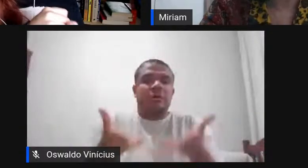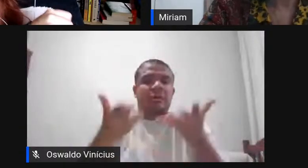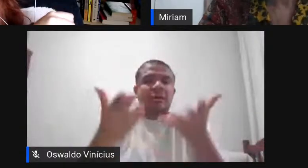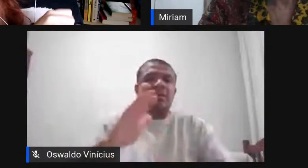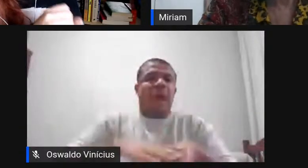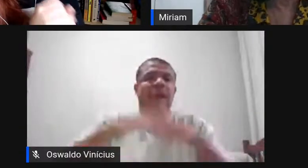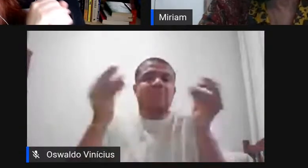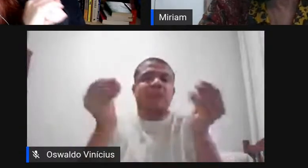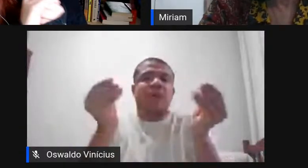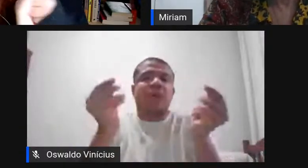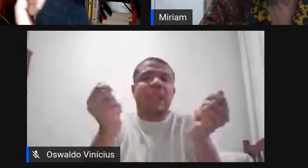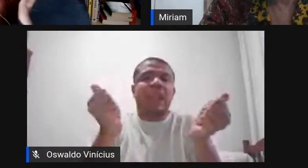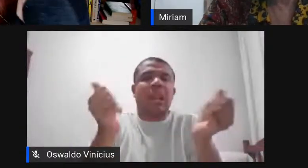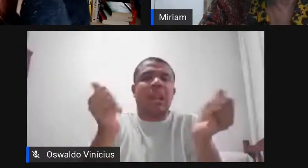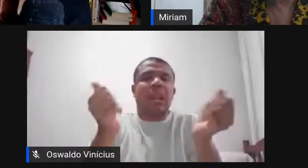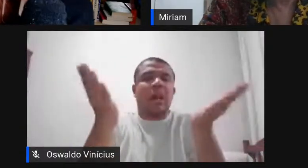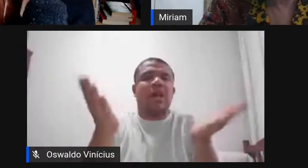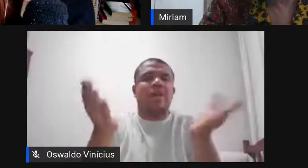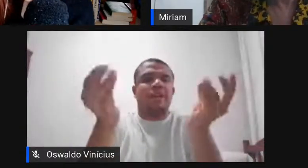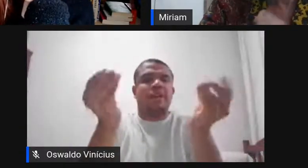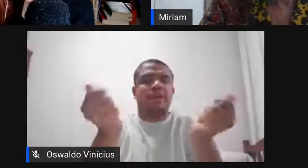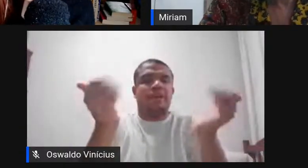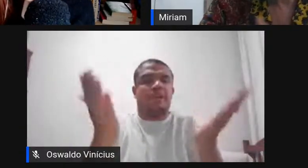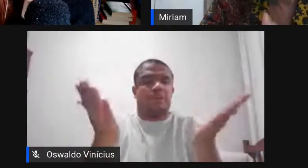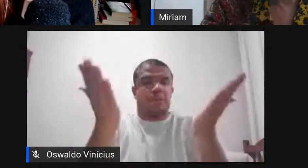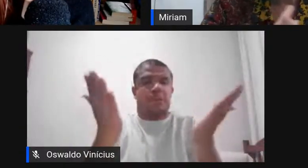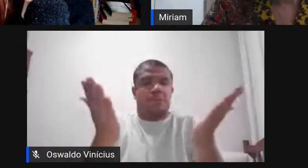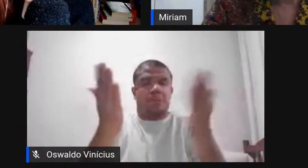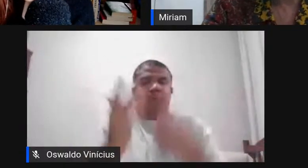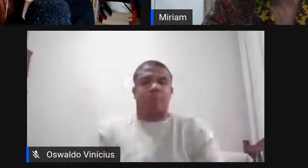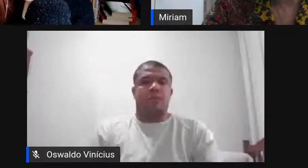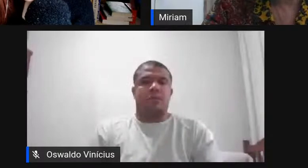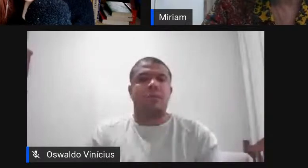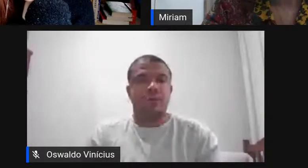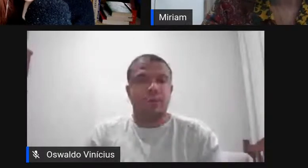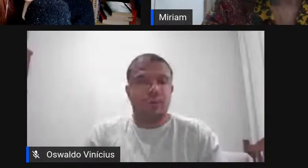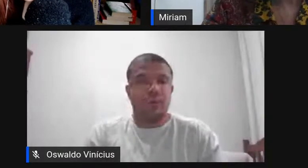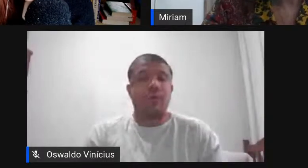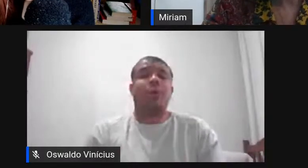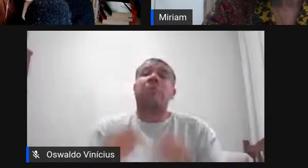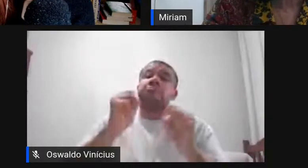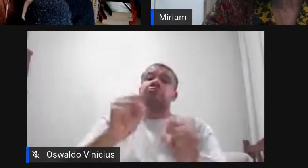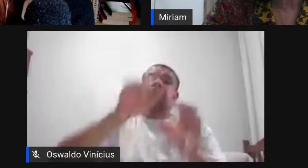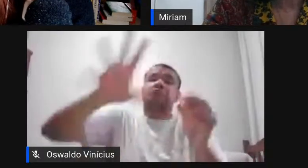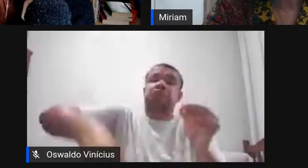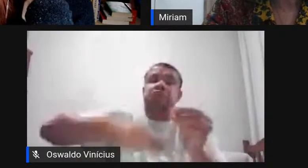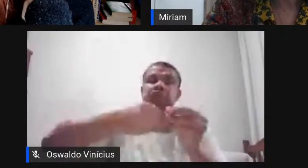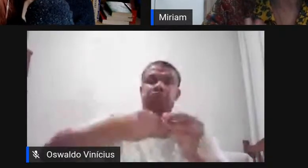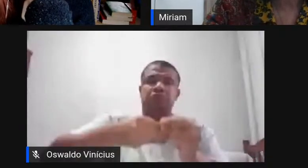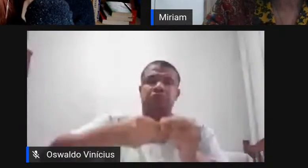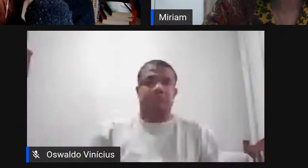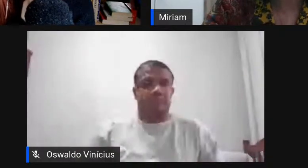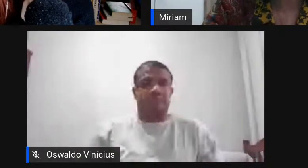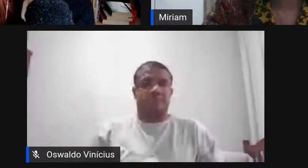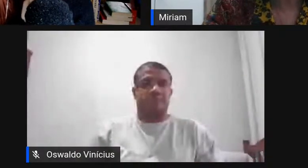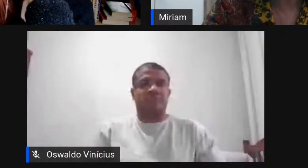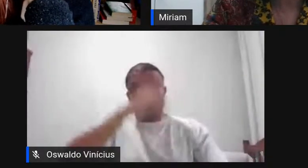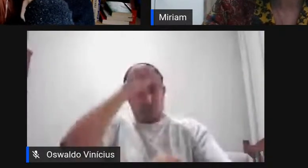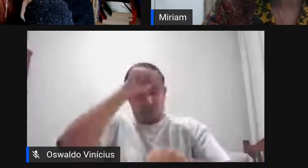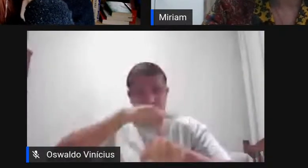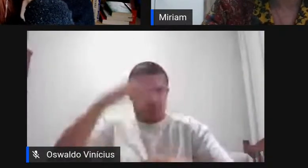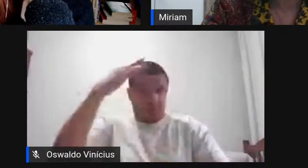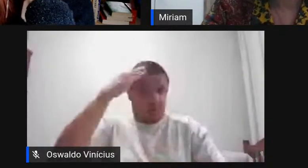então eu acho a adaptação e assim e só para completar as peças de Shakespeare não são